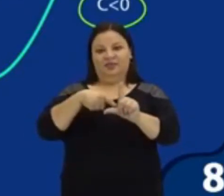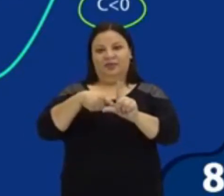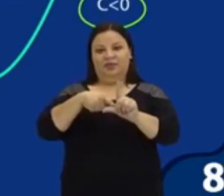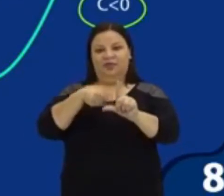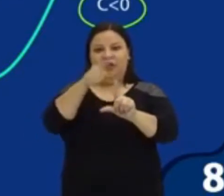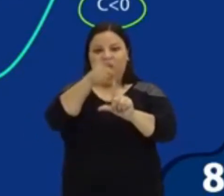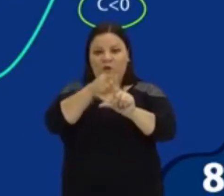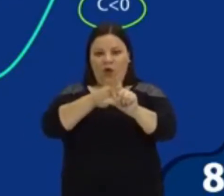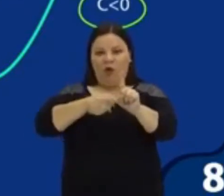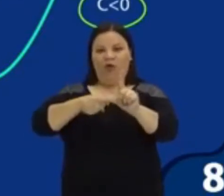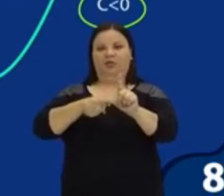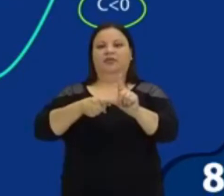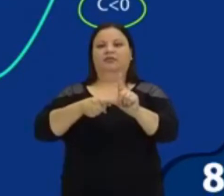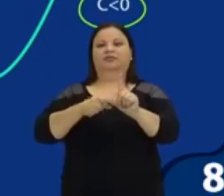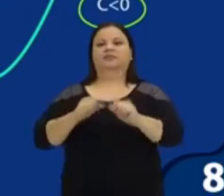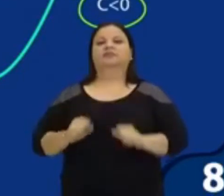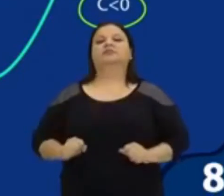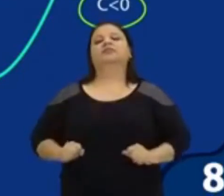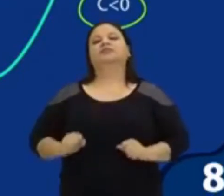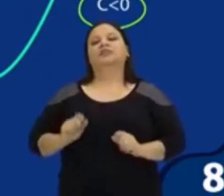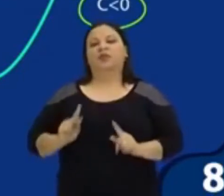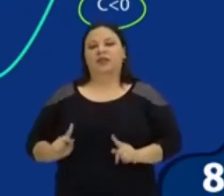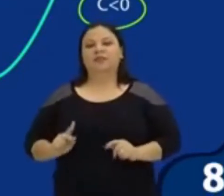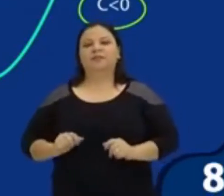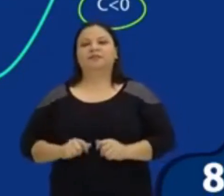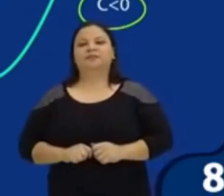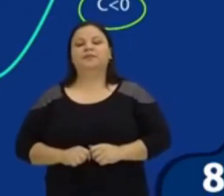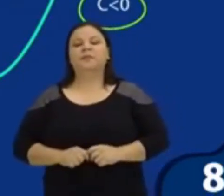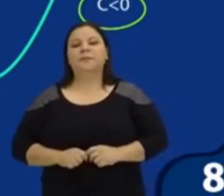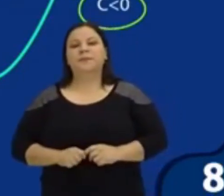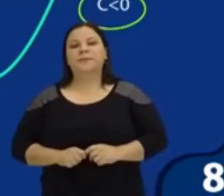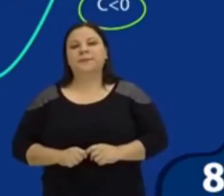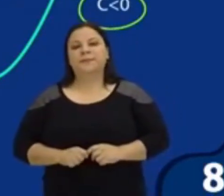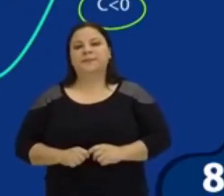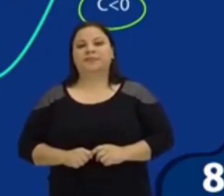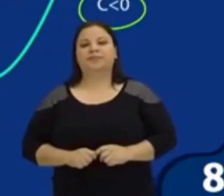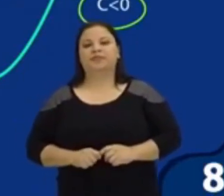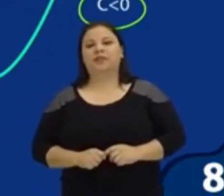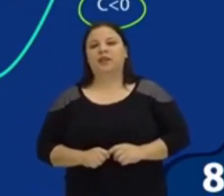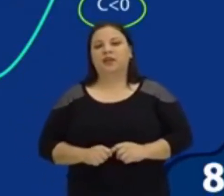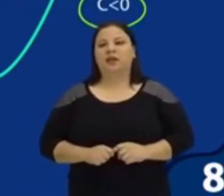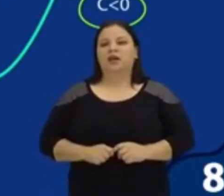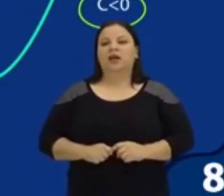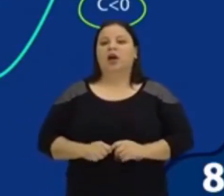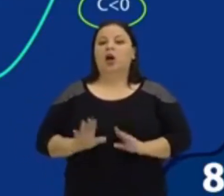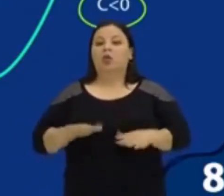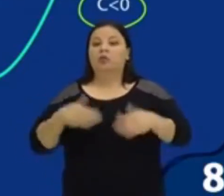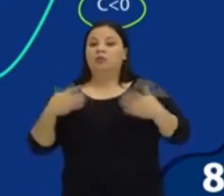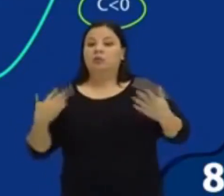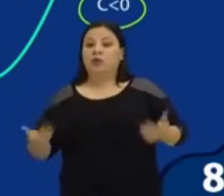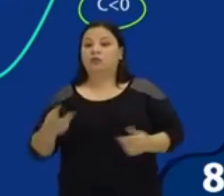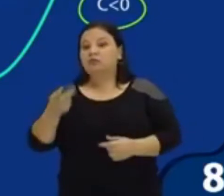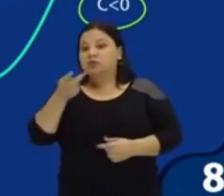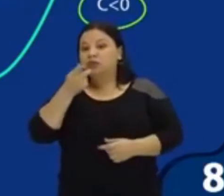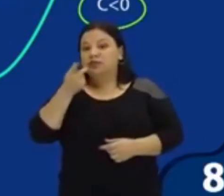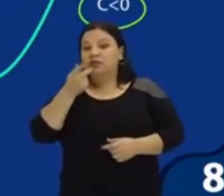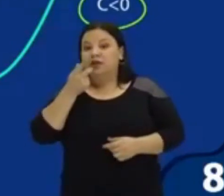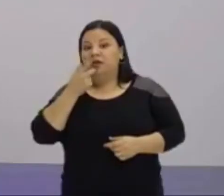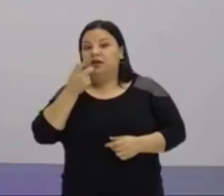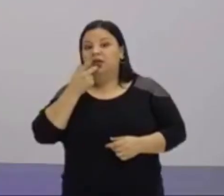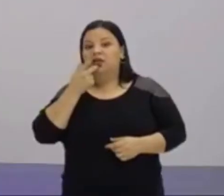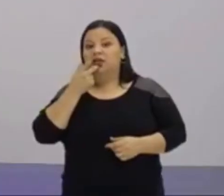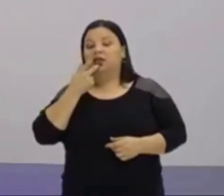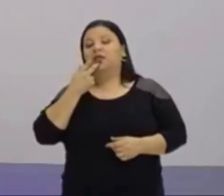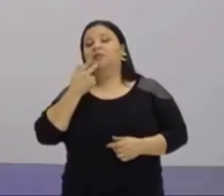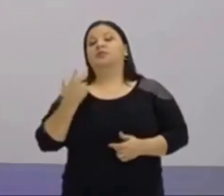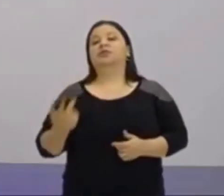cortar, ok? Vai lá, Hugo. E aí, Fernando, só para fazer uma comparação, quando nós falamos da função afim, a função do primeiro grau, quem tinha